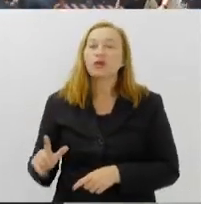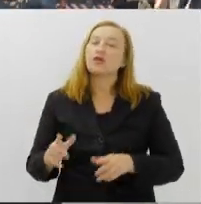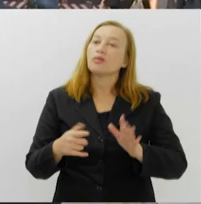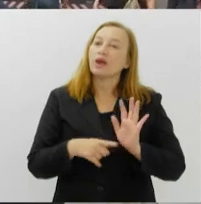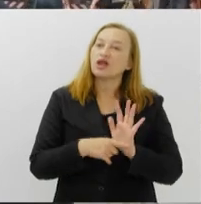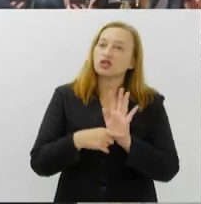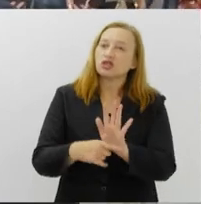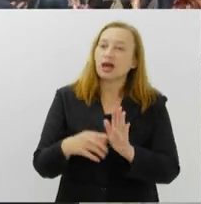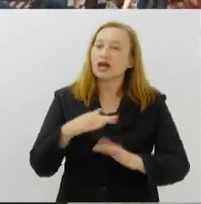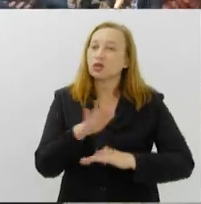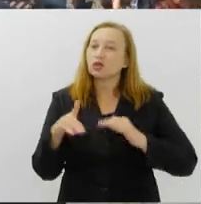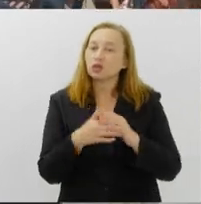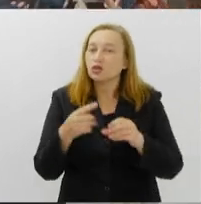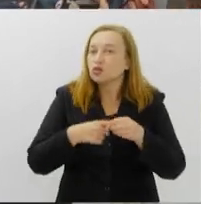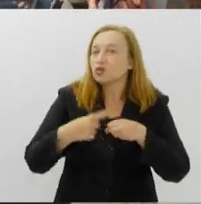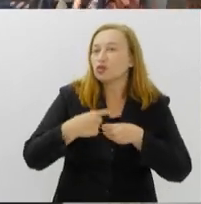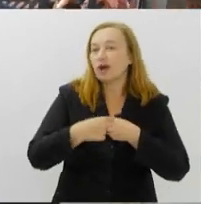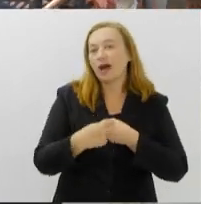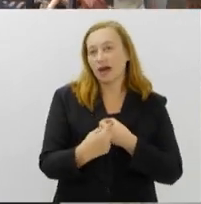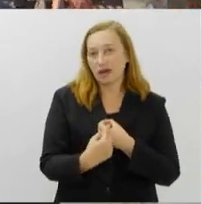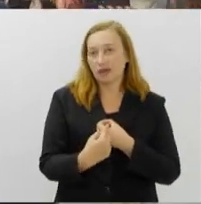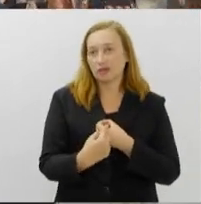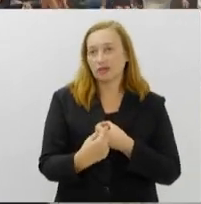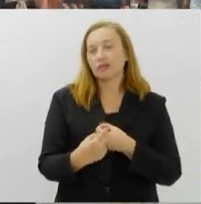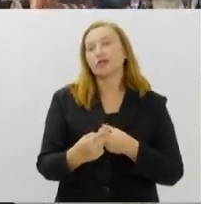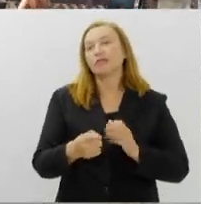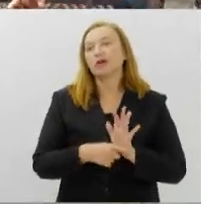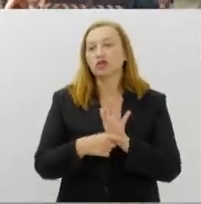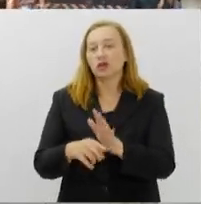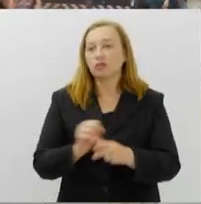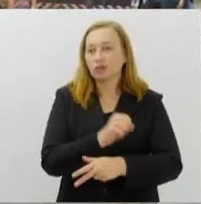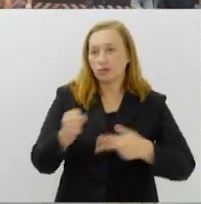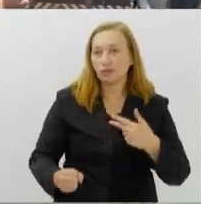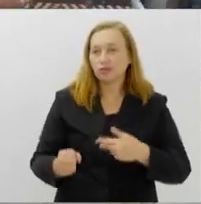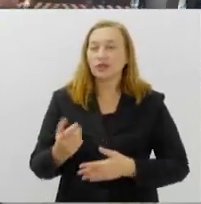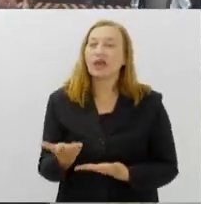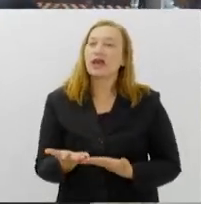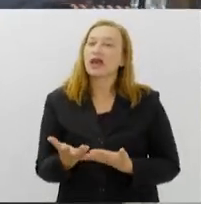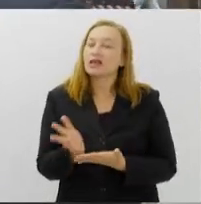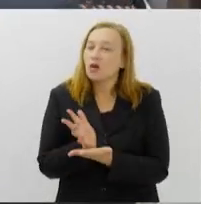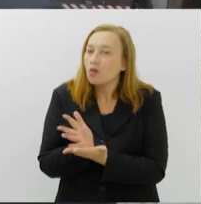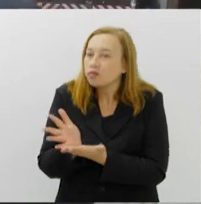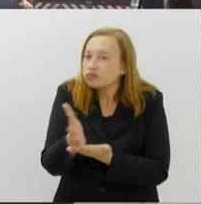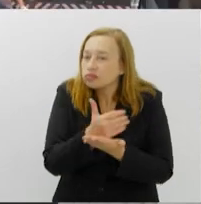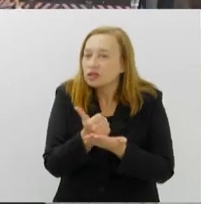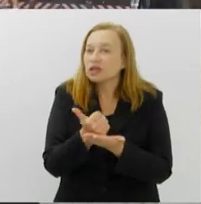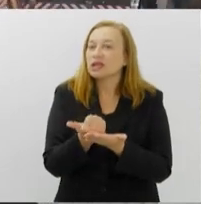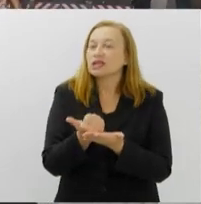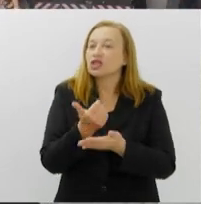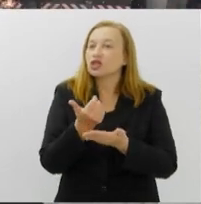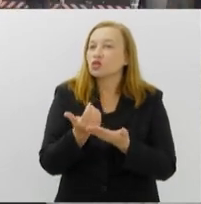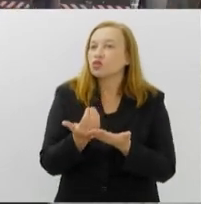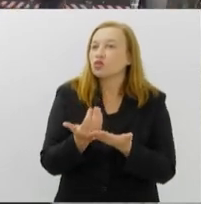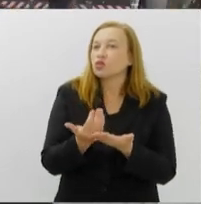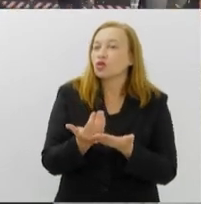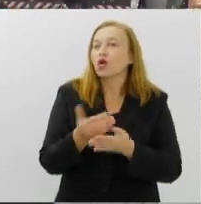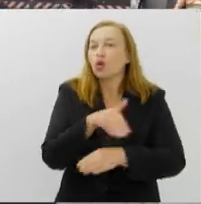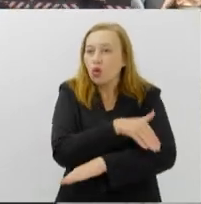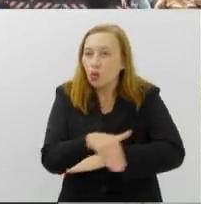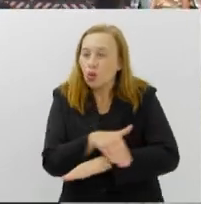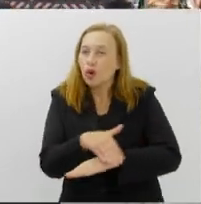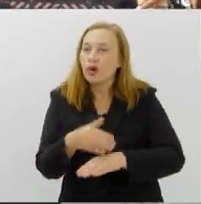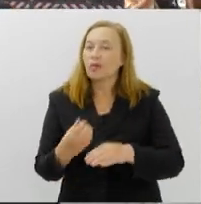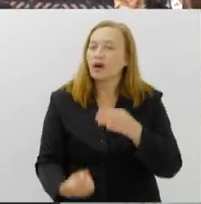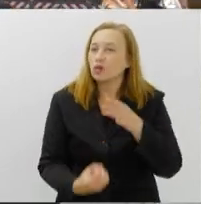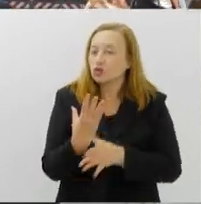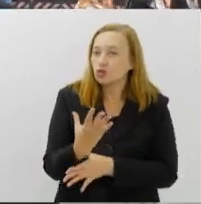muito mais eficaz, até mesmo para o poder público. A captação dessas ruas para construir esse Polo Regional da Zona Sul